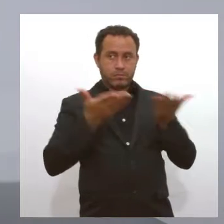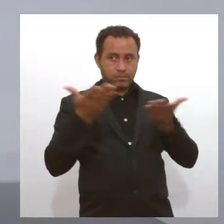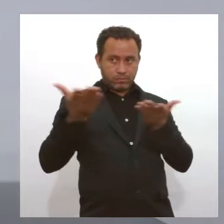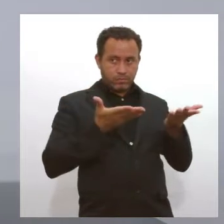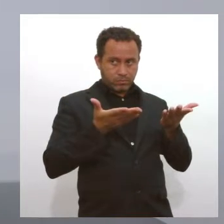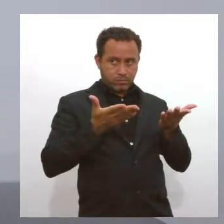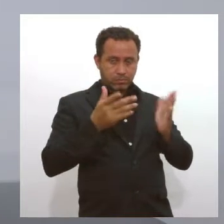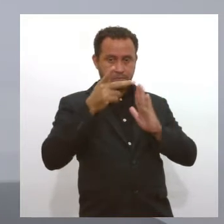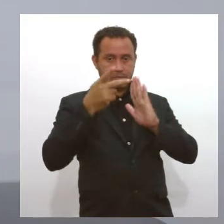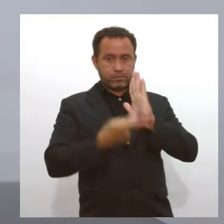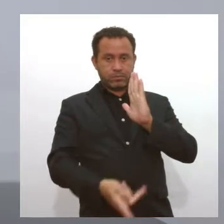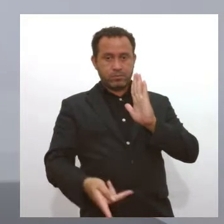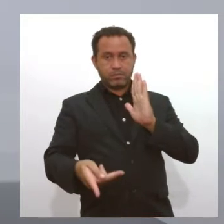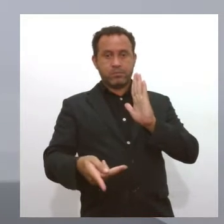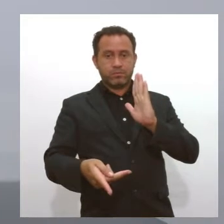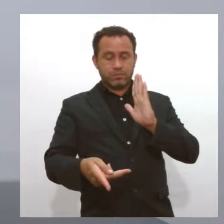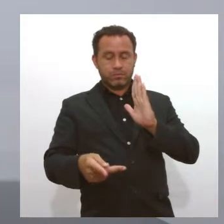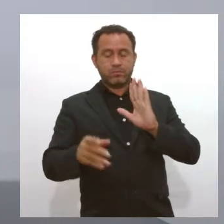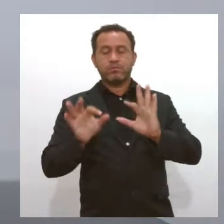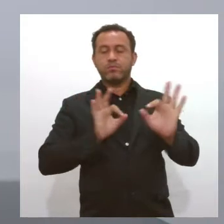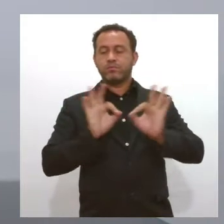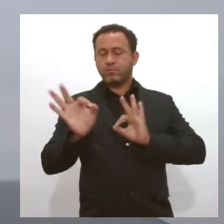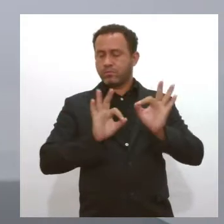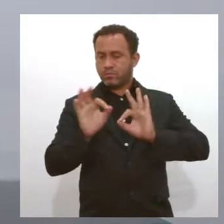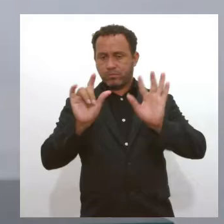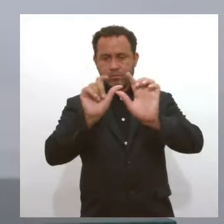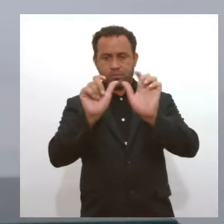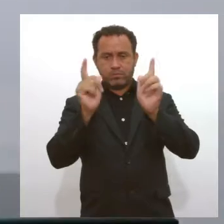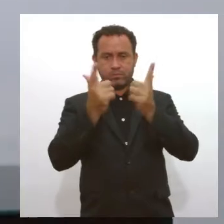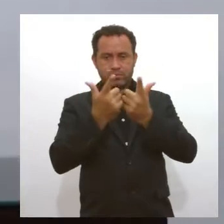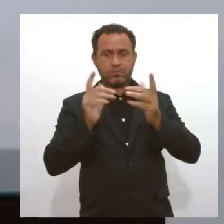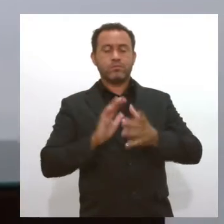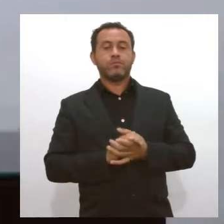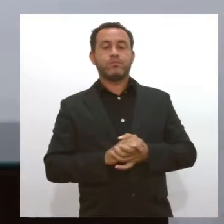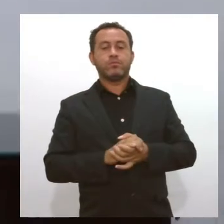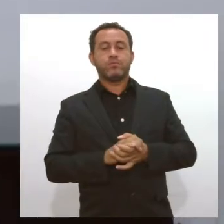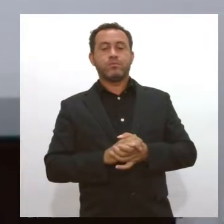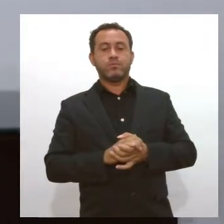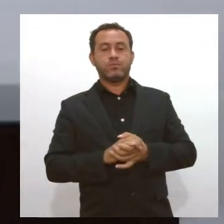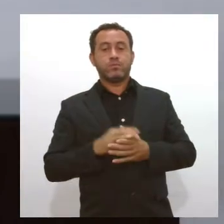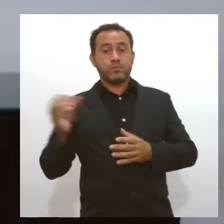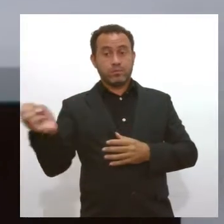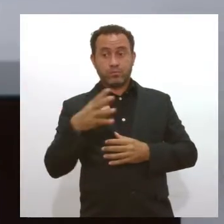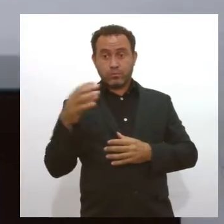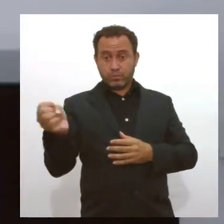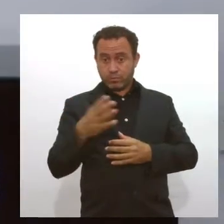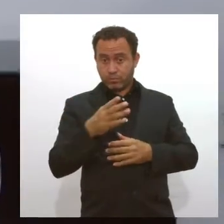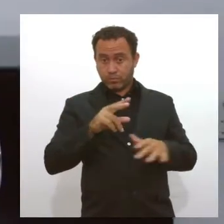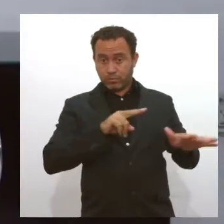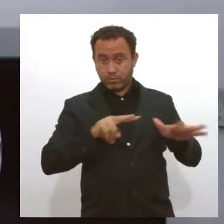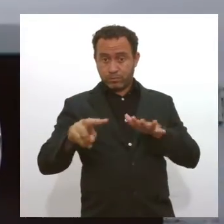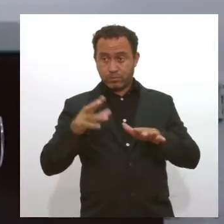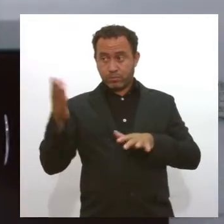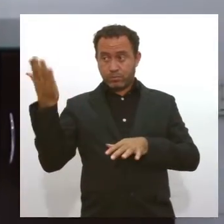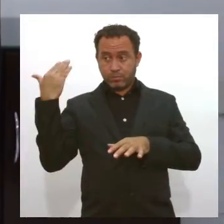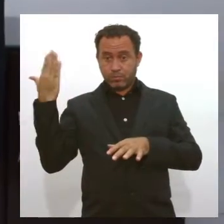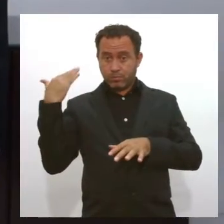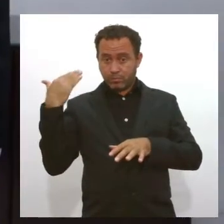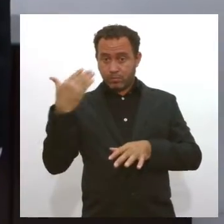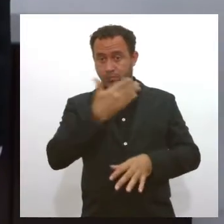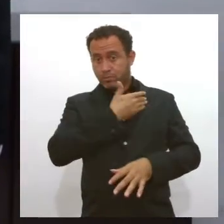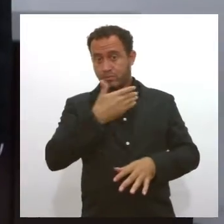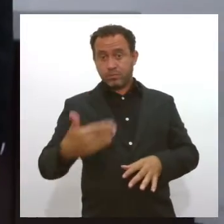O projeto-lei já está em tramitação na Assembleia Legislativa. E essa é uma novidade, porque na verdade desde a semana passada que o